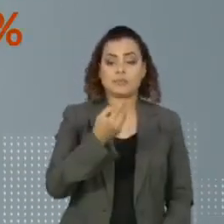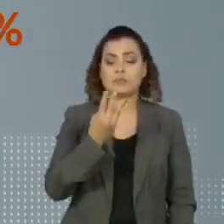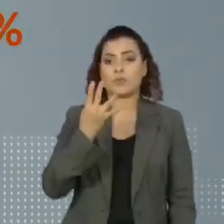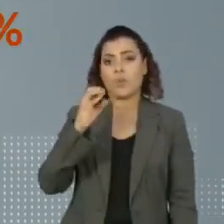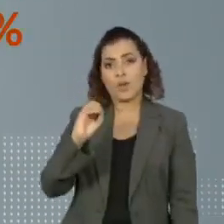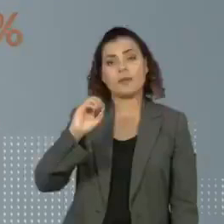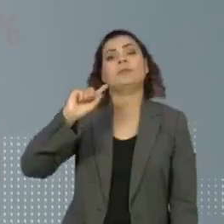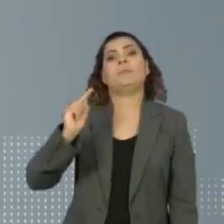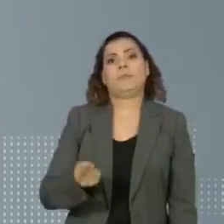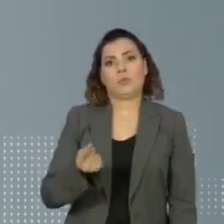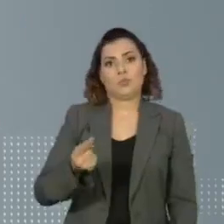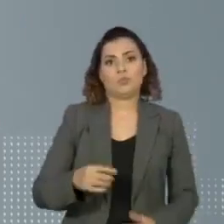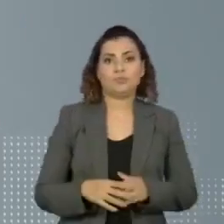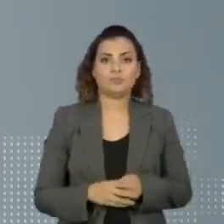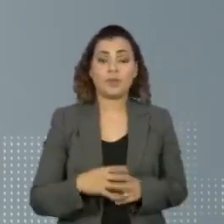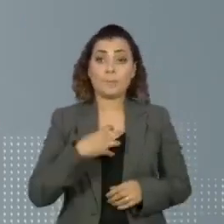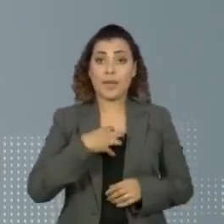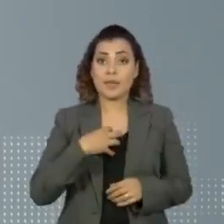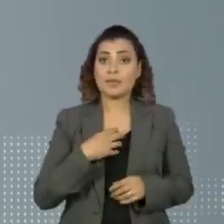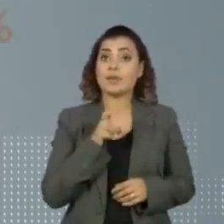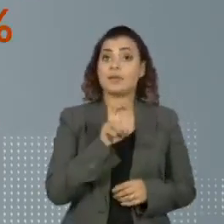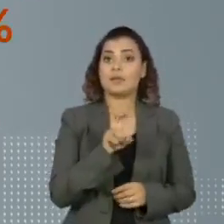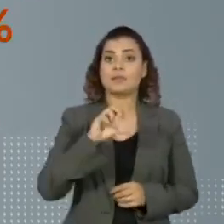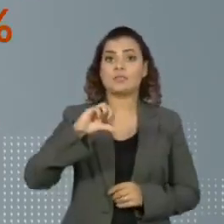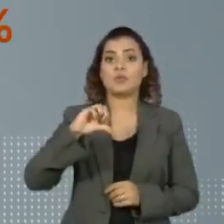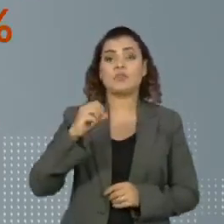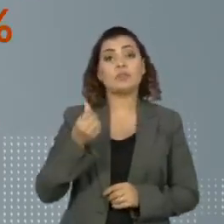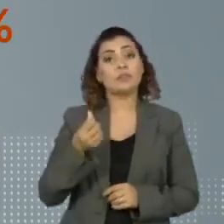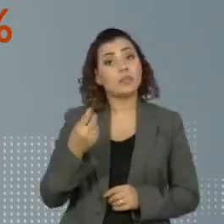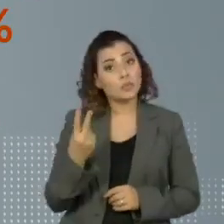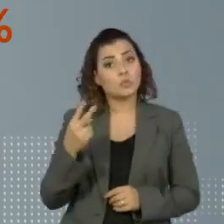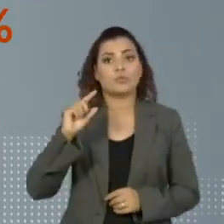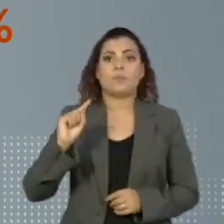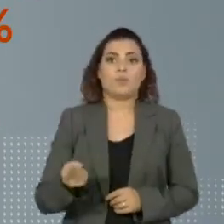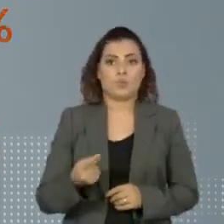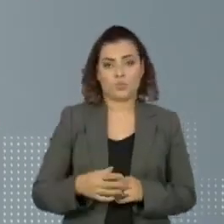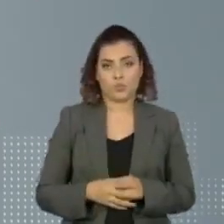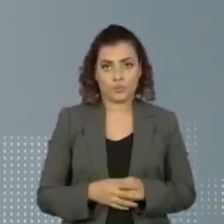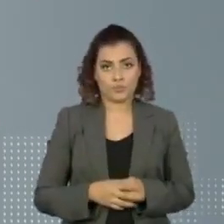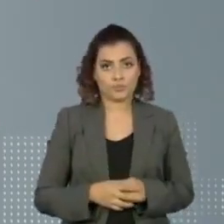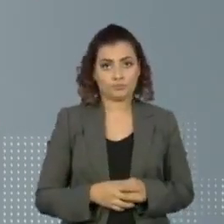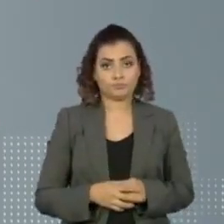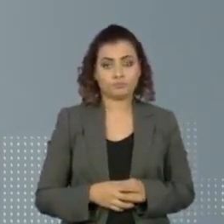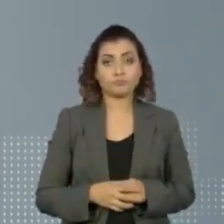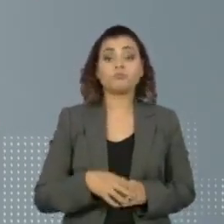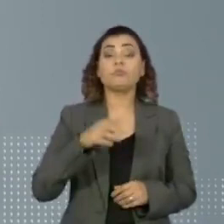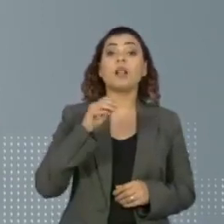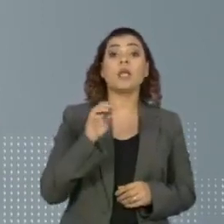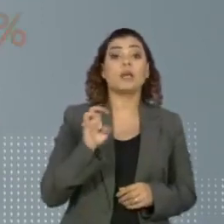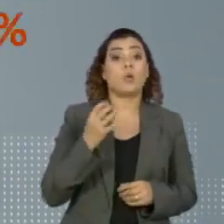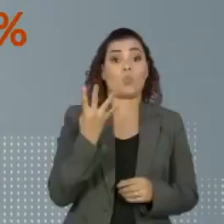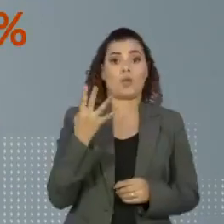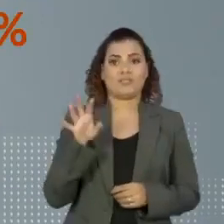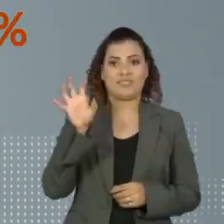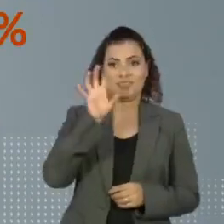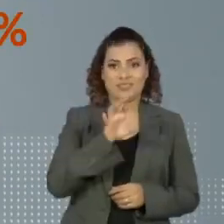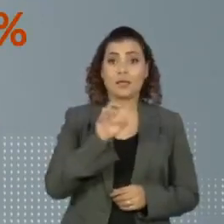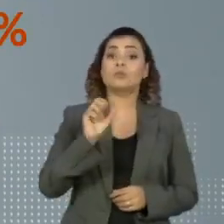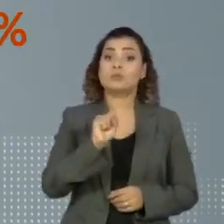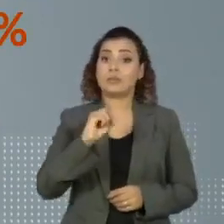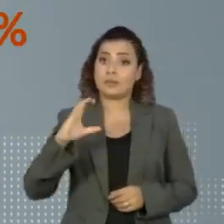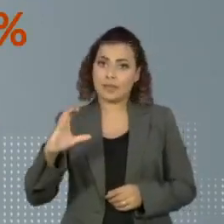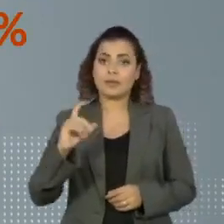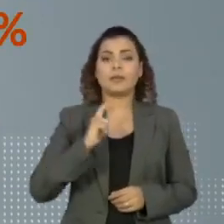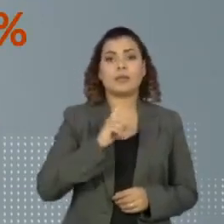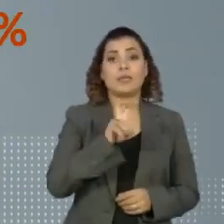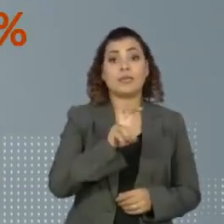740 mil. A Bahia se aproxima de 600 mil registros. Mais quatro estados têm mais